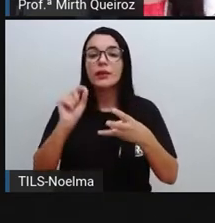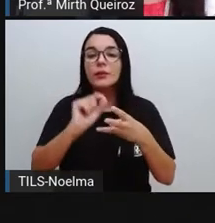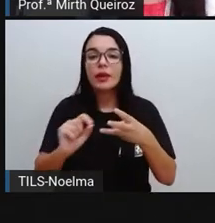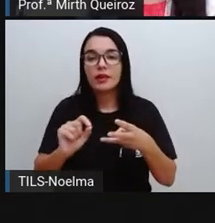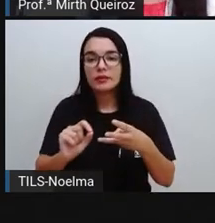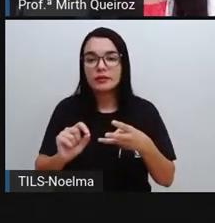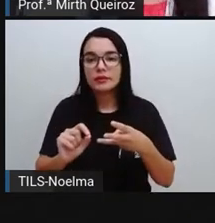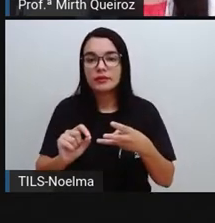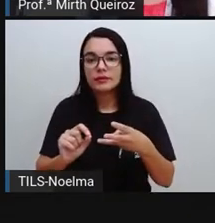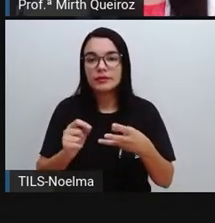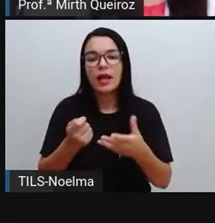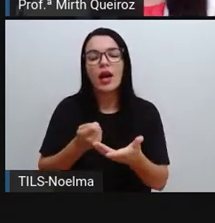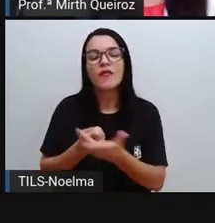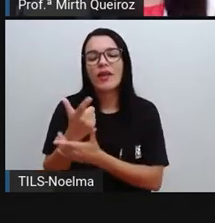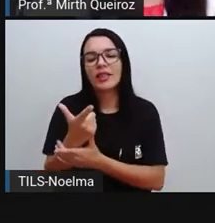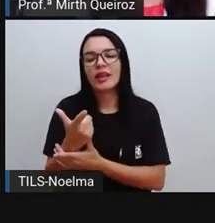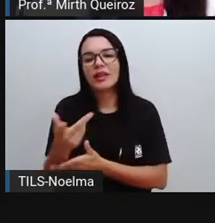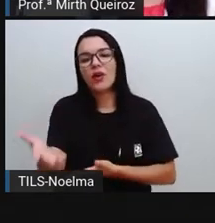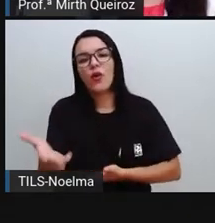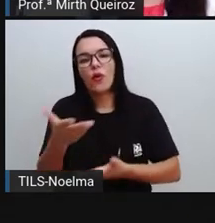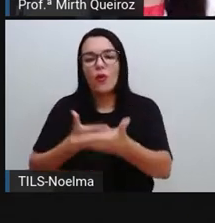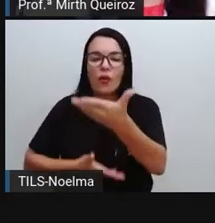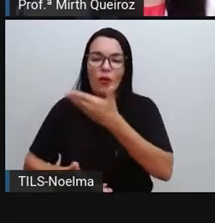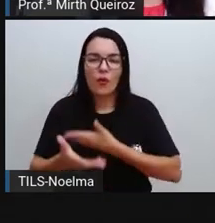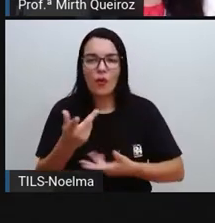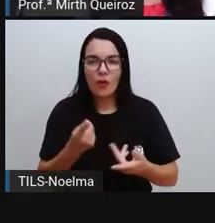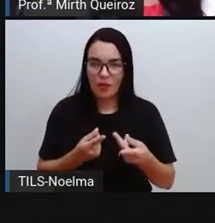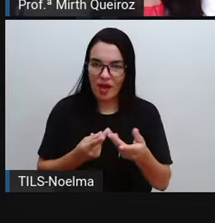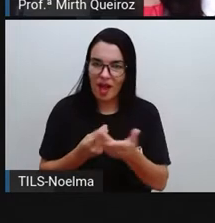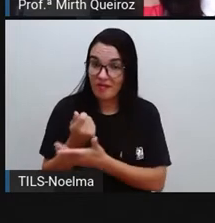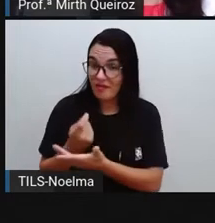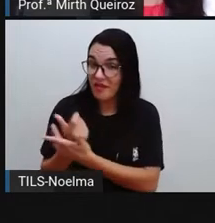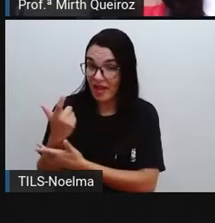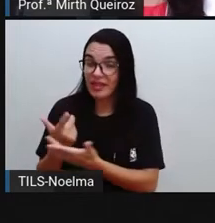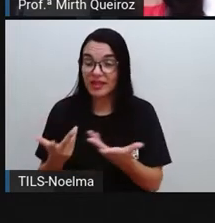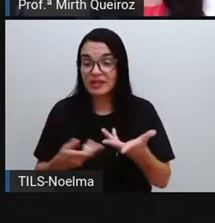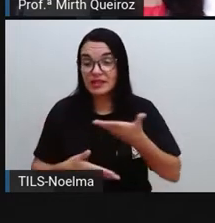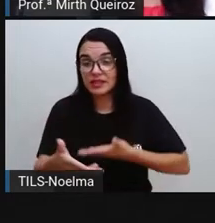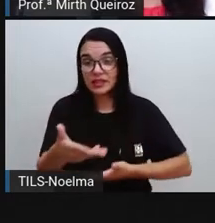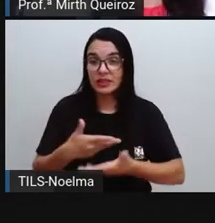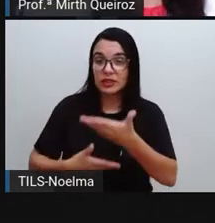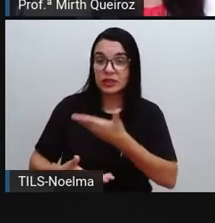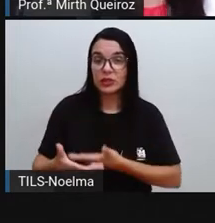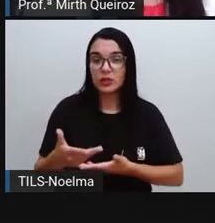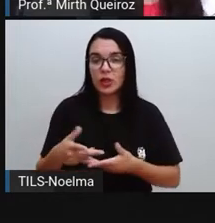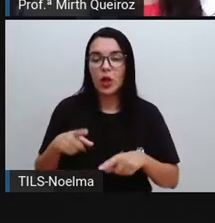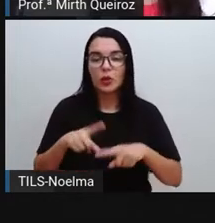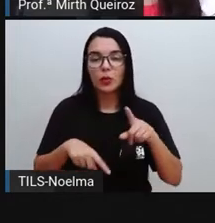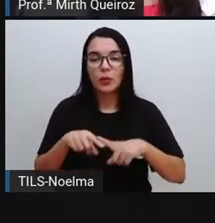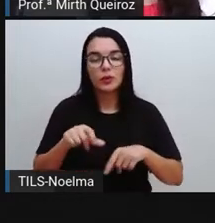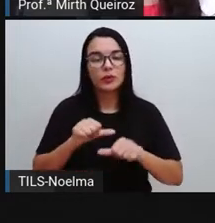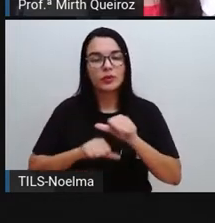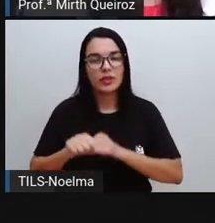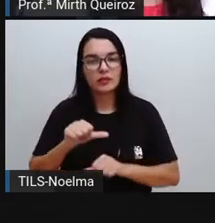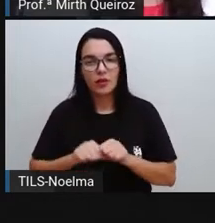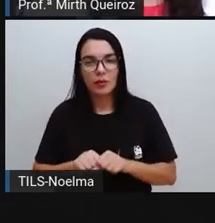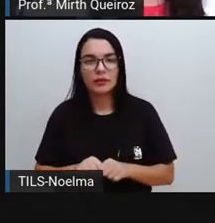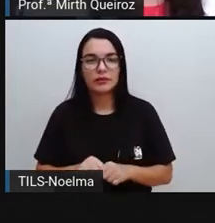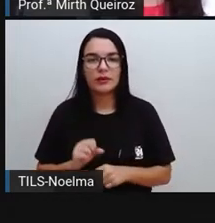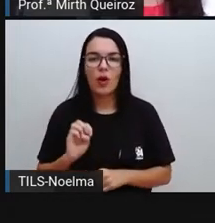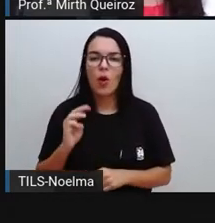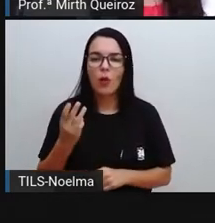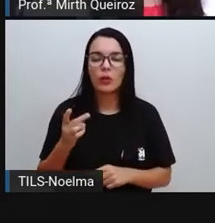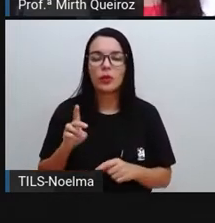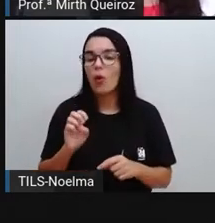a comercialização da matéria, desse produto que foi transformado, né? Ou também nós temos como